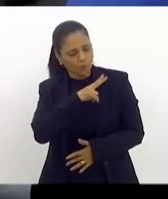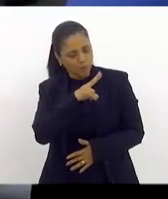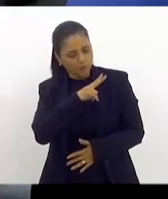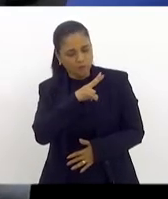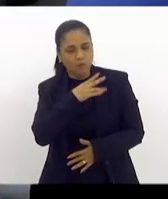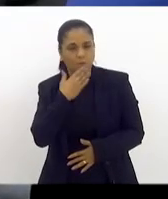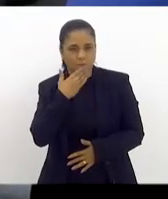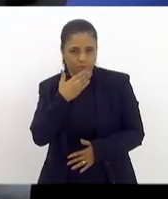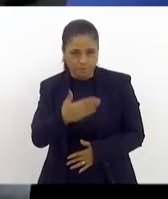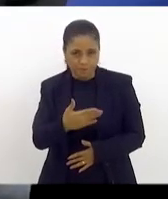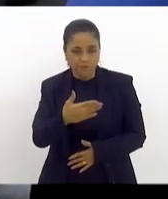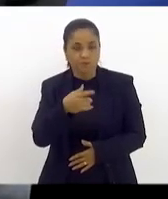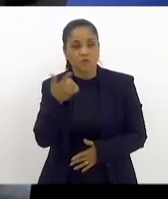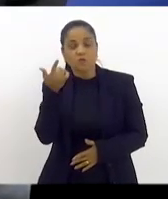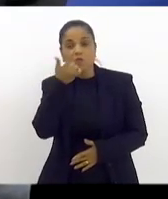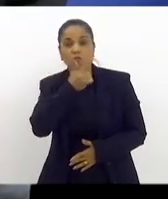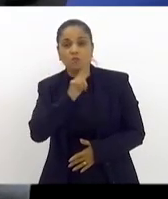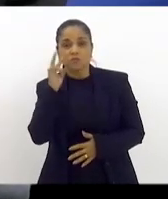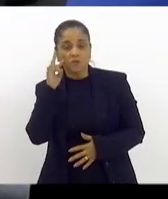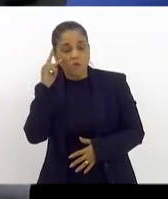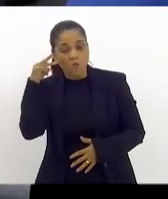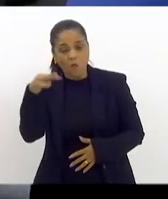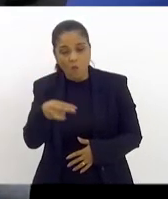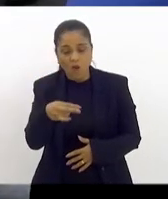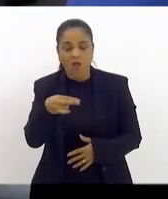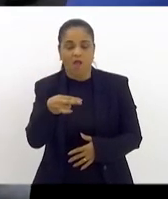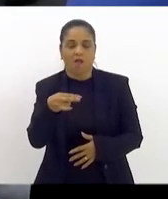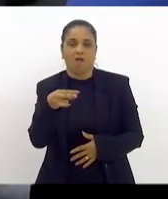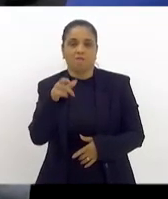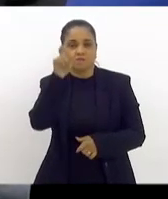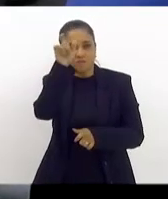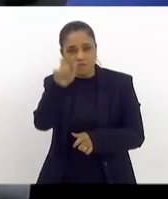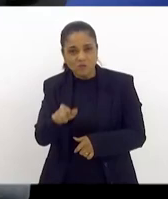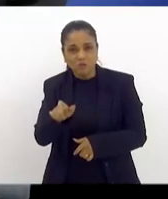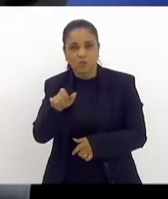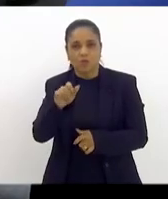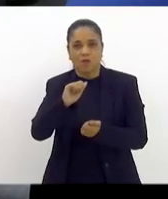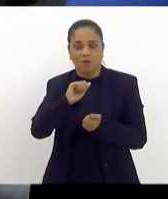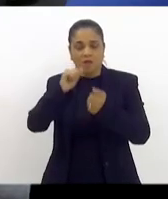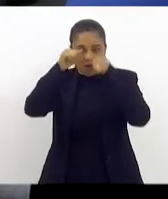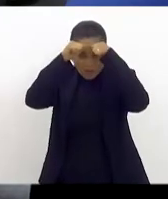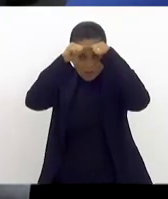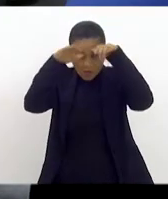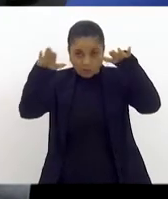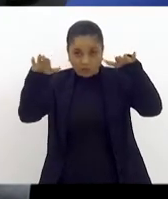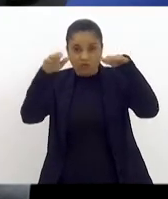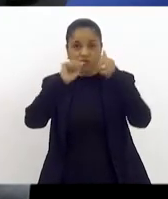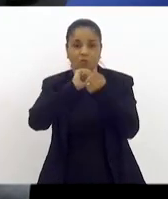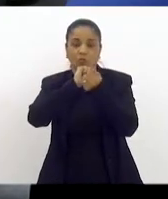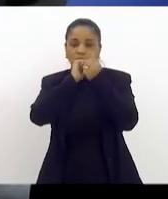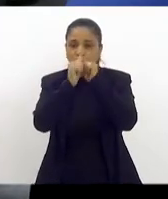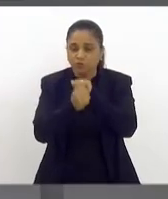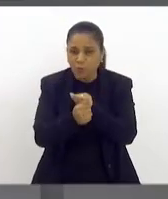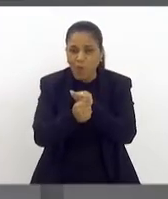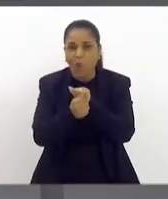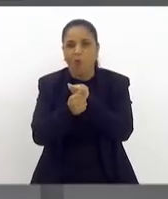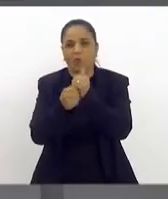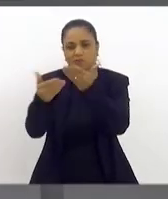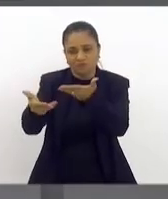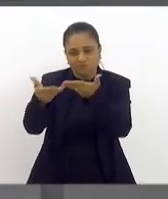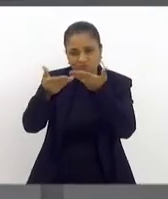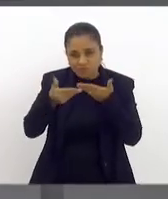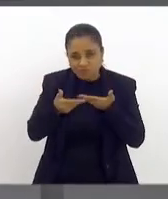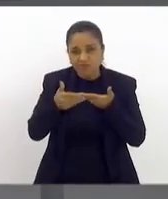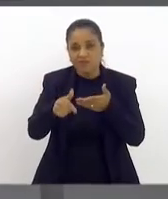para que a gente possa conseguir olhar mais para os autistas através dos esportes. Que a gente possa, de fato, ter